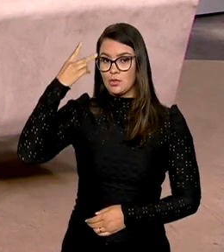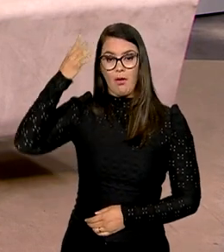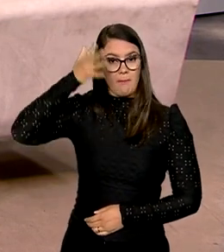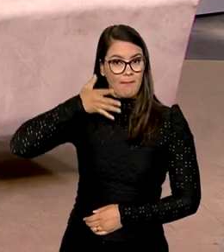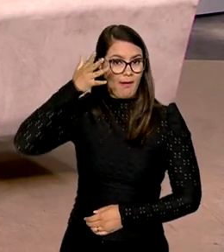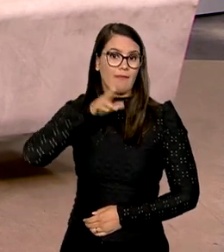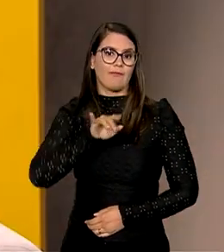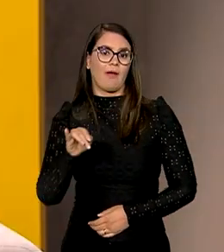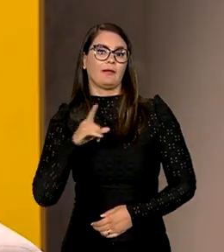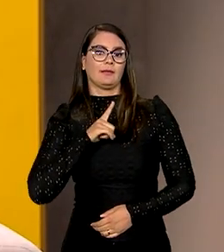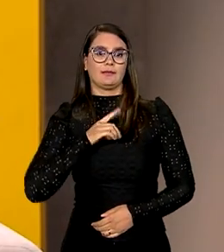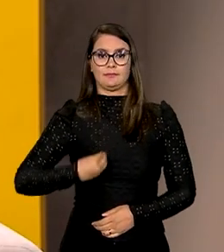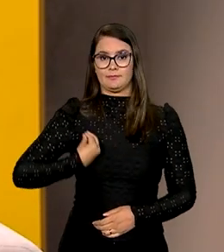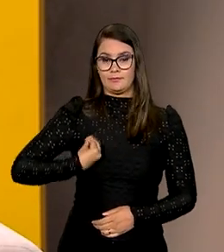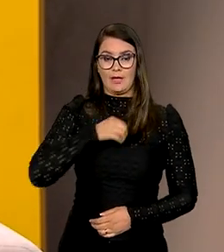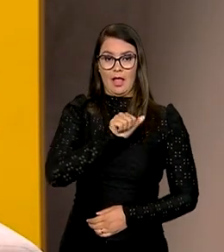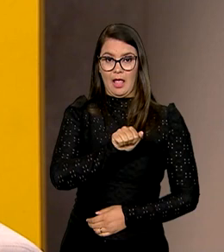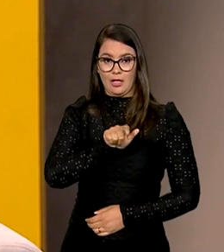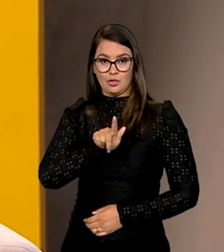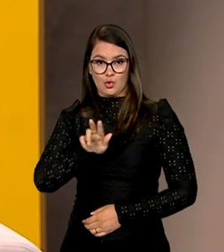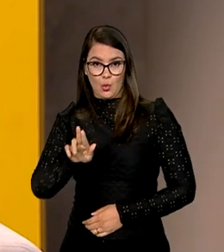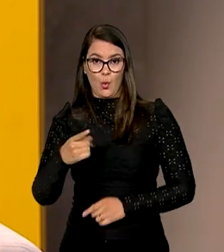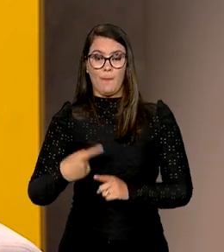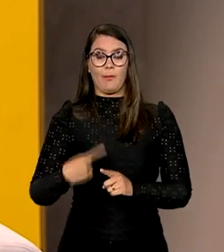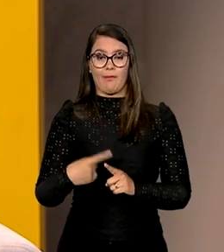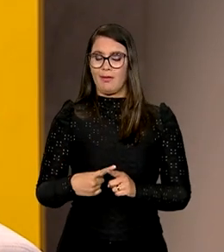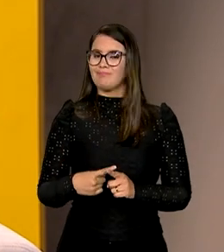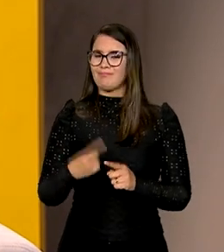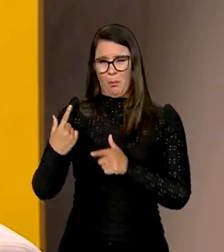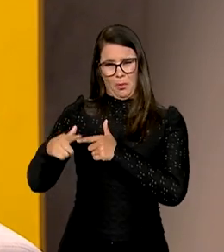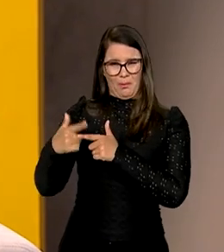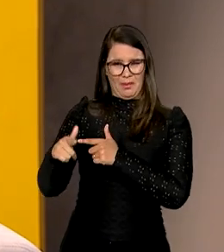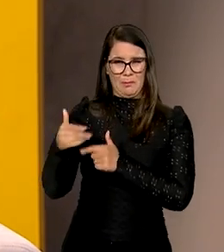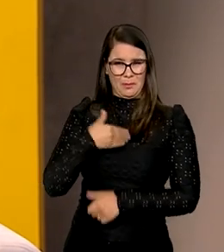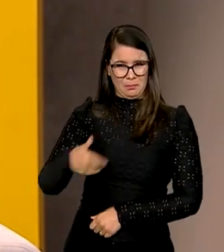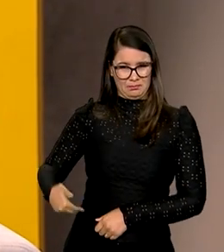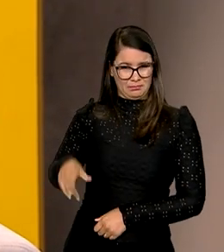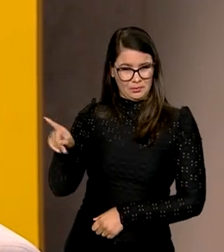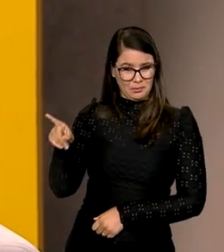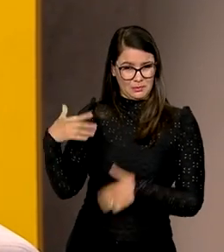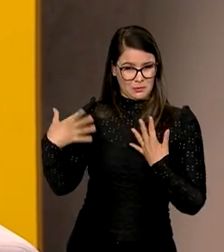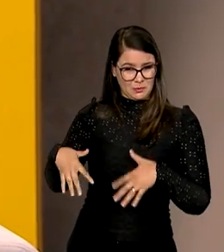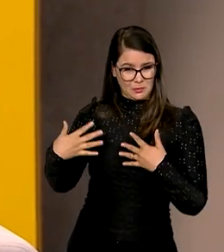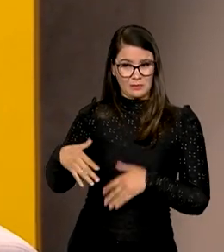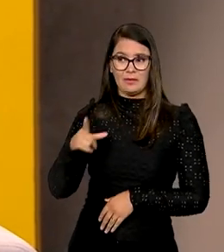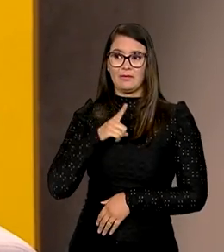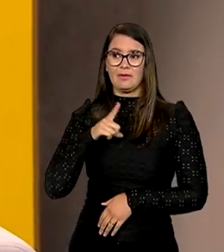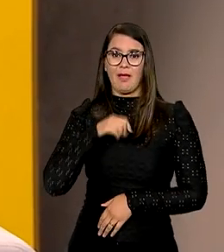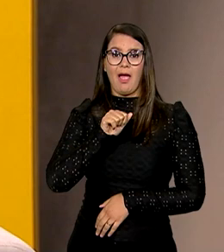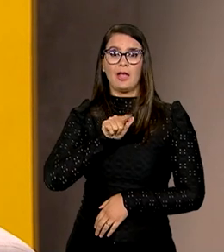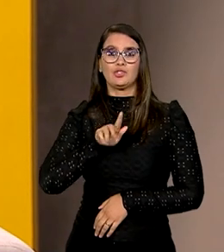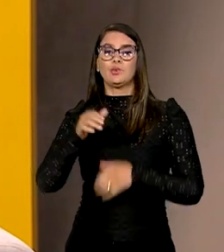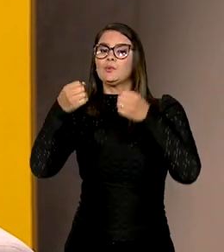estará presente também a AGU. Por quê? Por conta dessa calamidade pública, da emergência, vamos ter a AGU